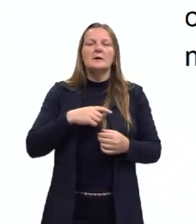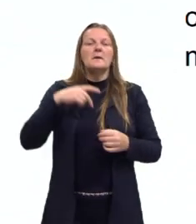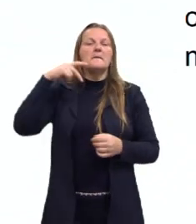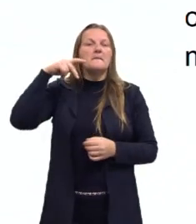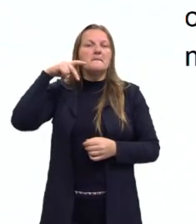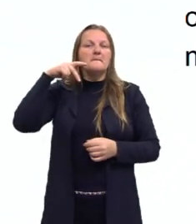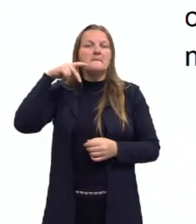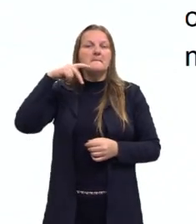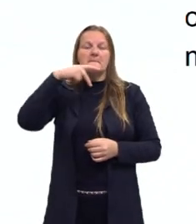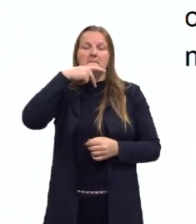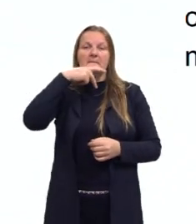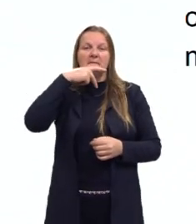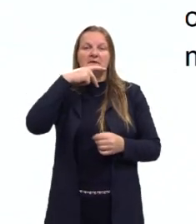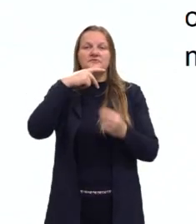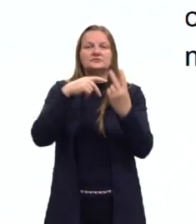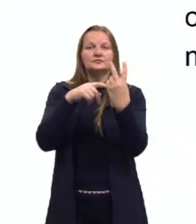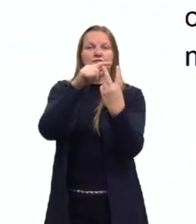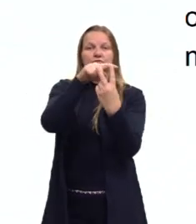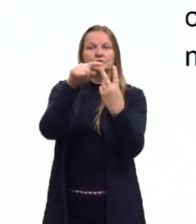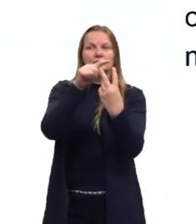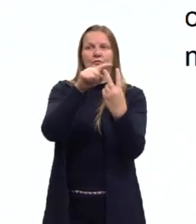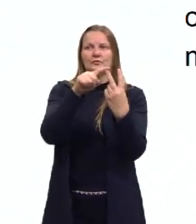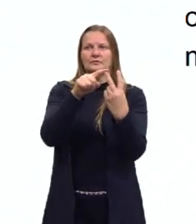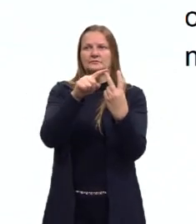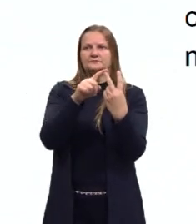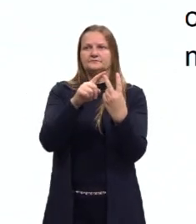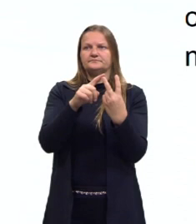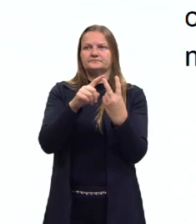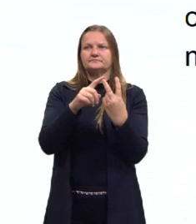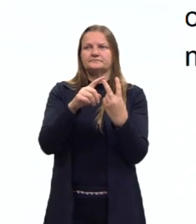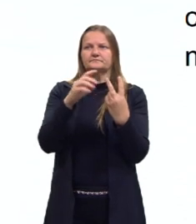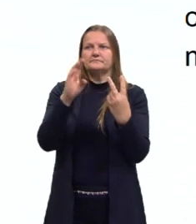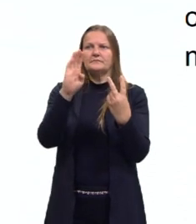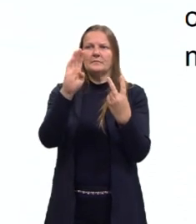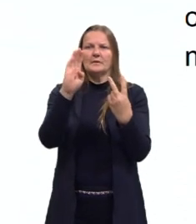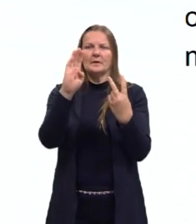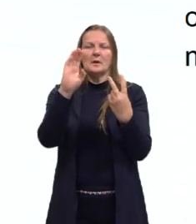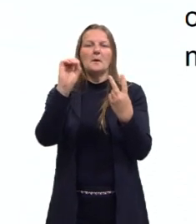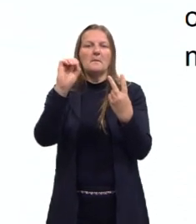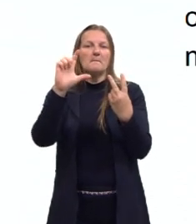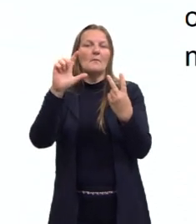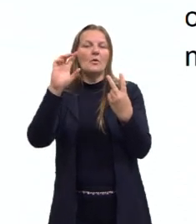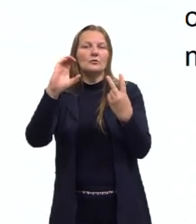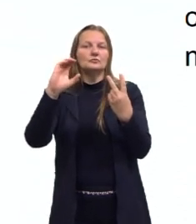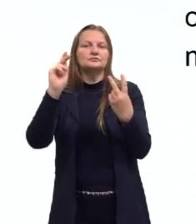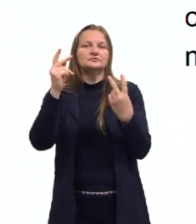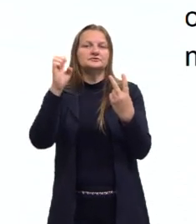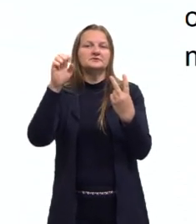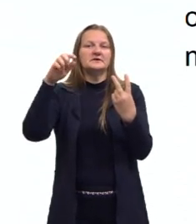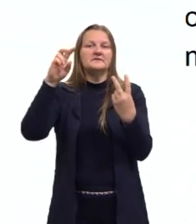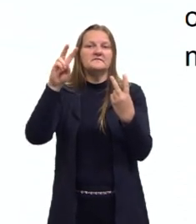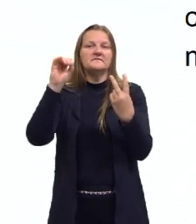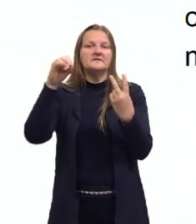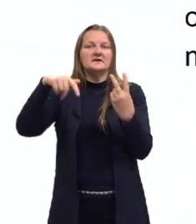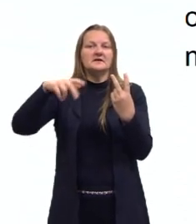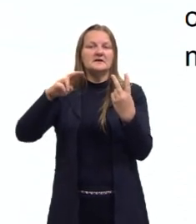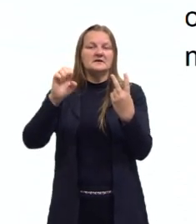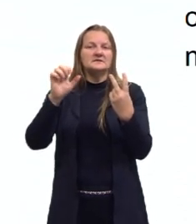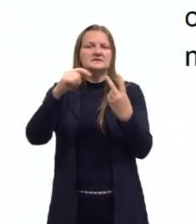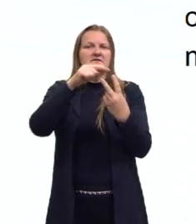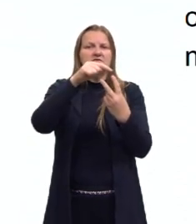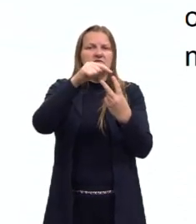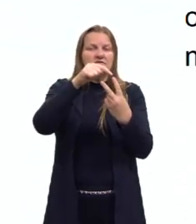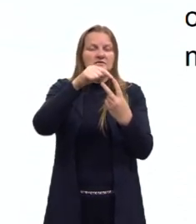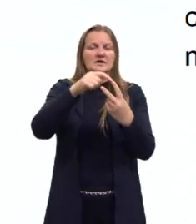Bolchevique e Menchevique, que são partidos que a gente vai falar um pouquinho mais. O Partido Bolchevique, um partido de trabalhadores,